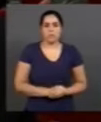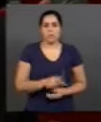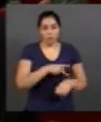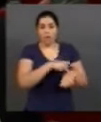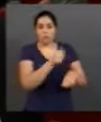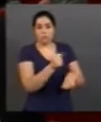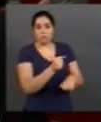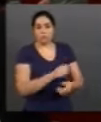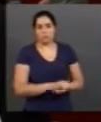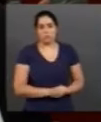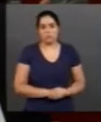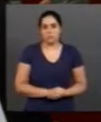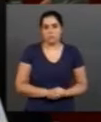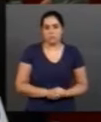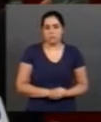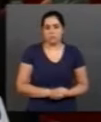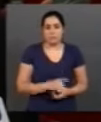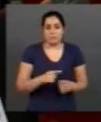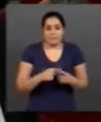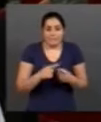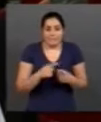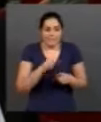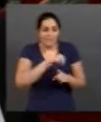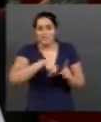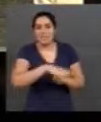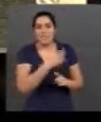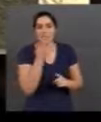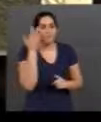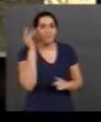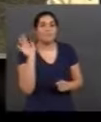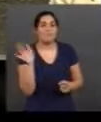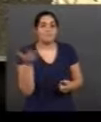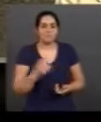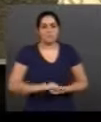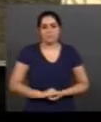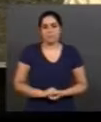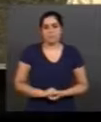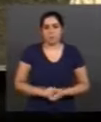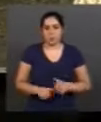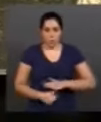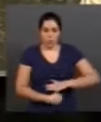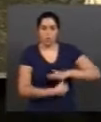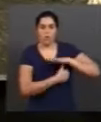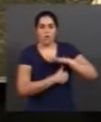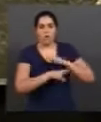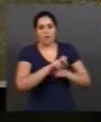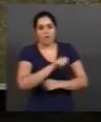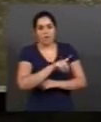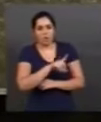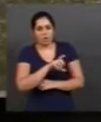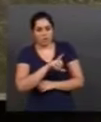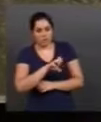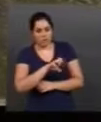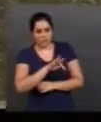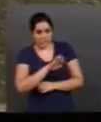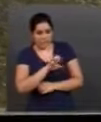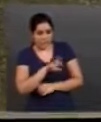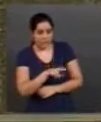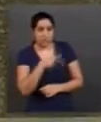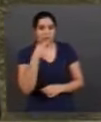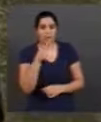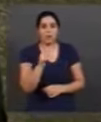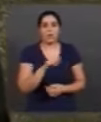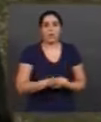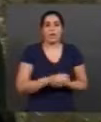-graduação, mas a sociedade não sabe disso. O reitor da UFO, Valder Steffen, conta que a universidade ingressou